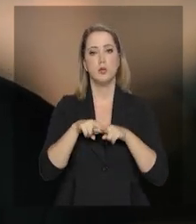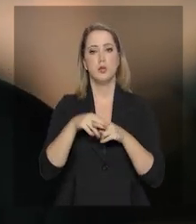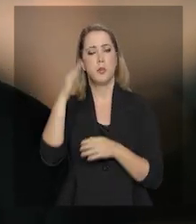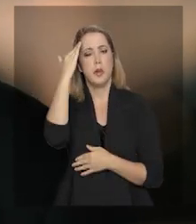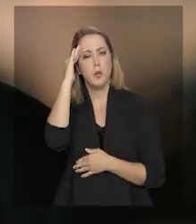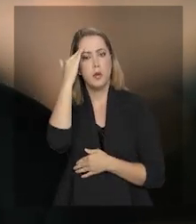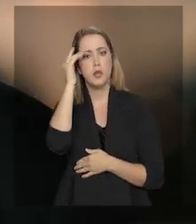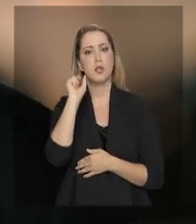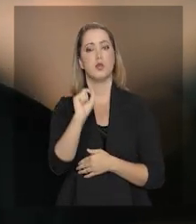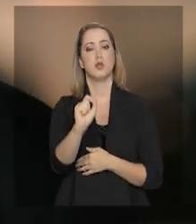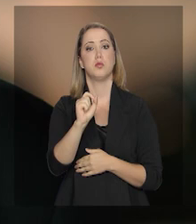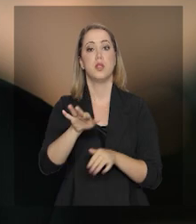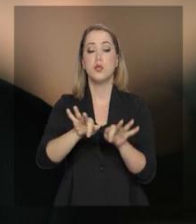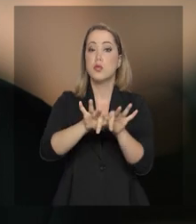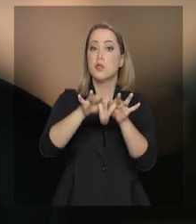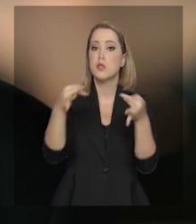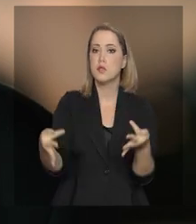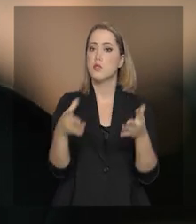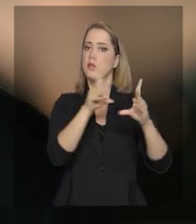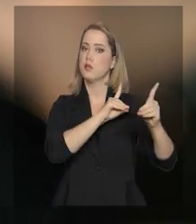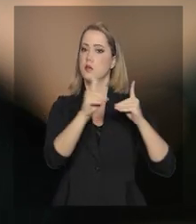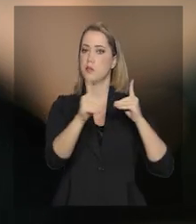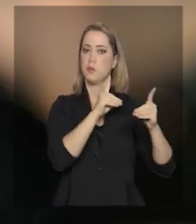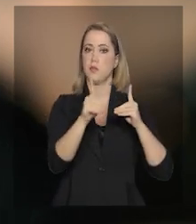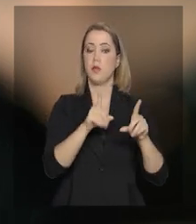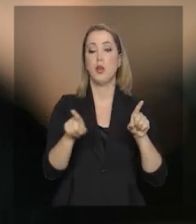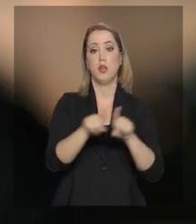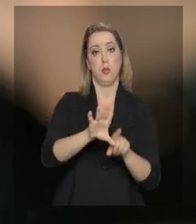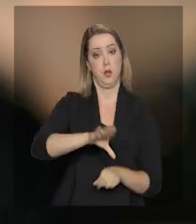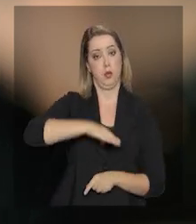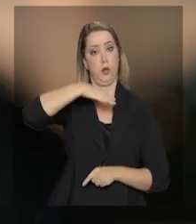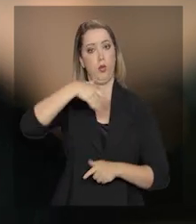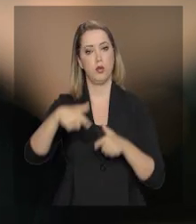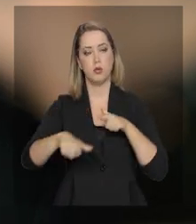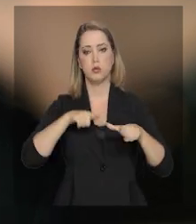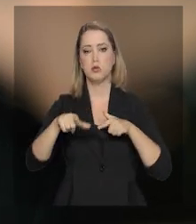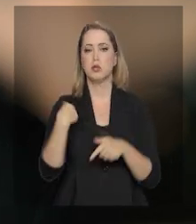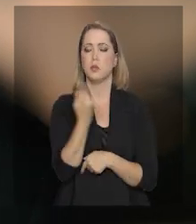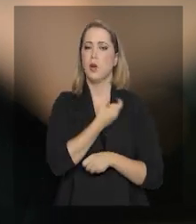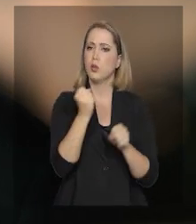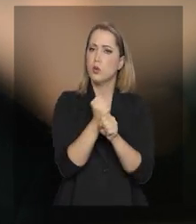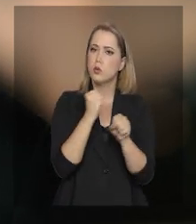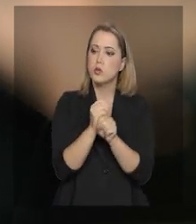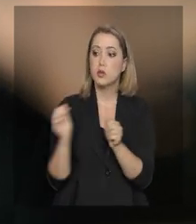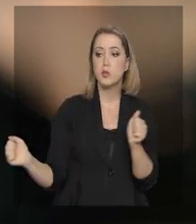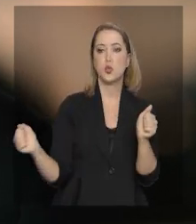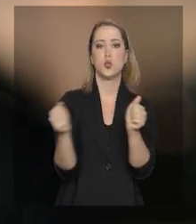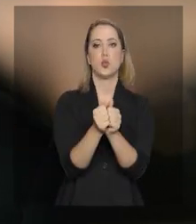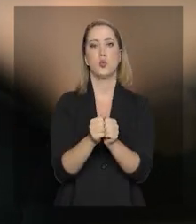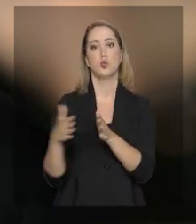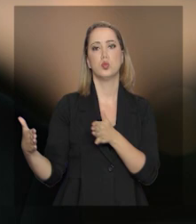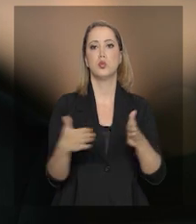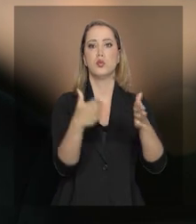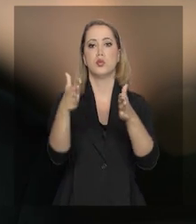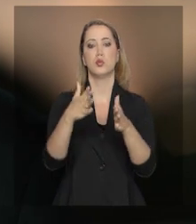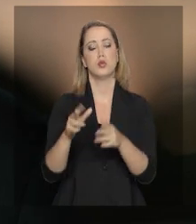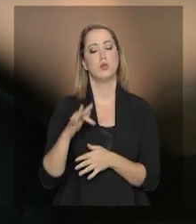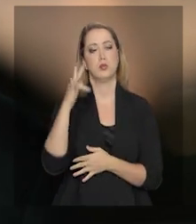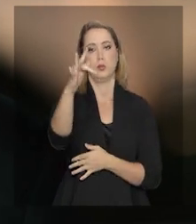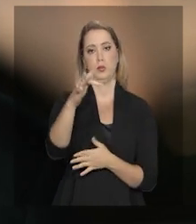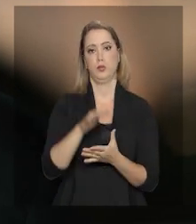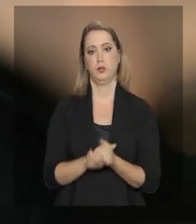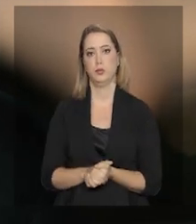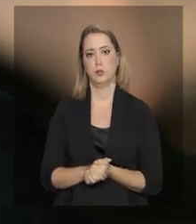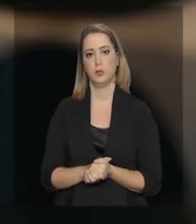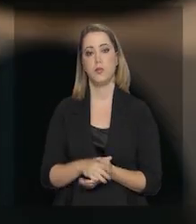e pelo entendimento de que, na humildade do diálogo, e na coragem da ação, construiremos juntos o caminho